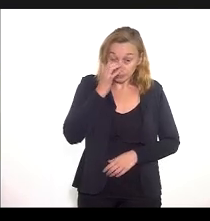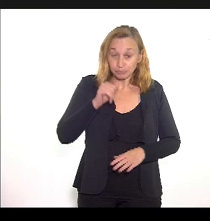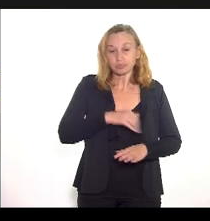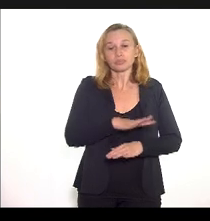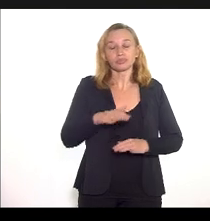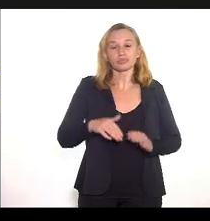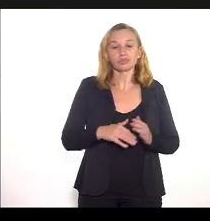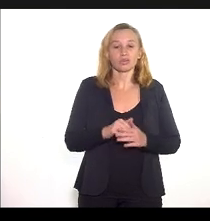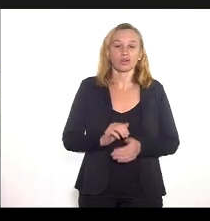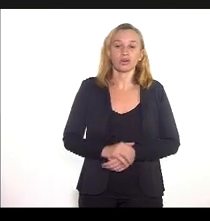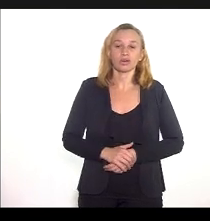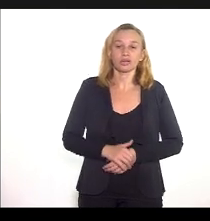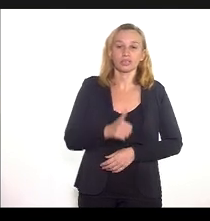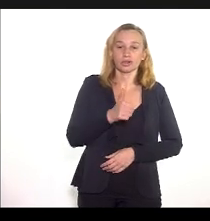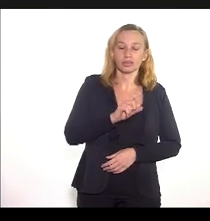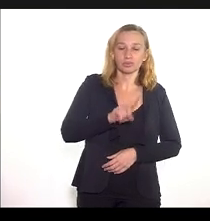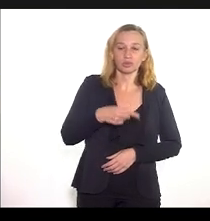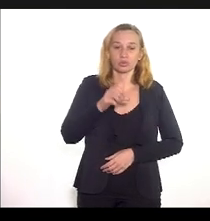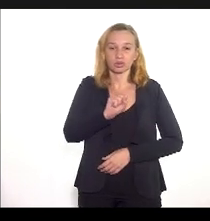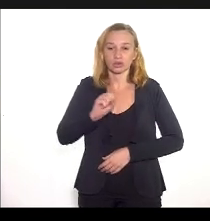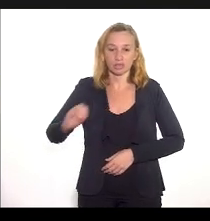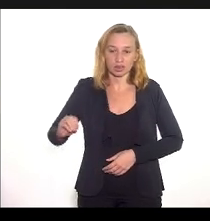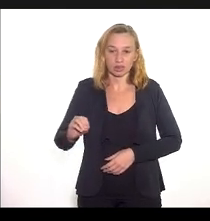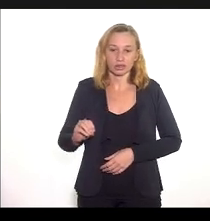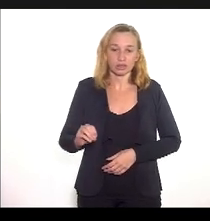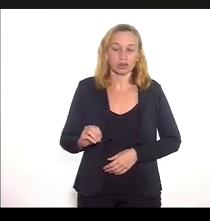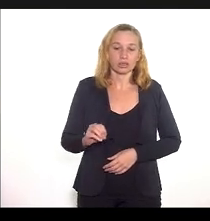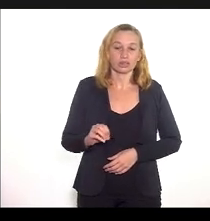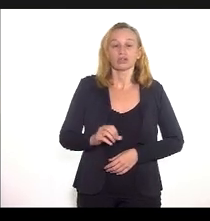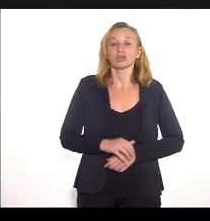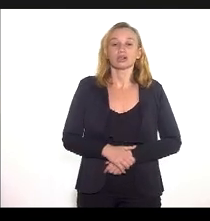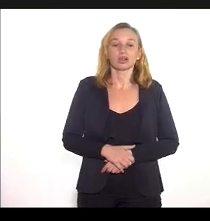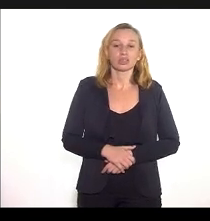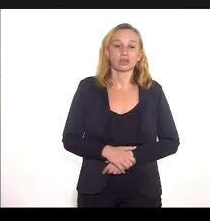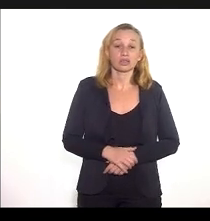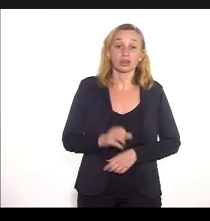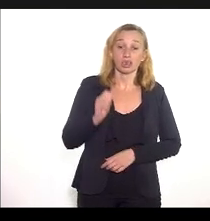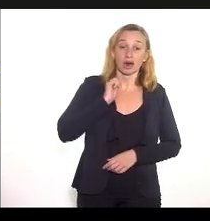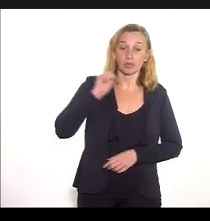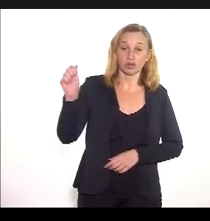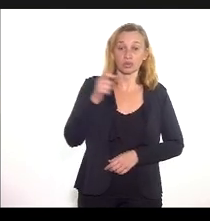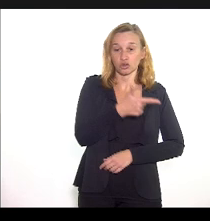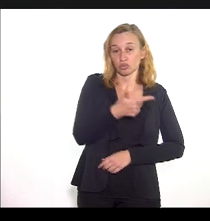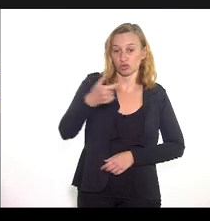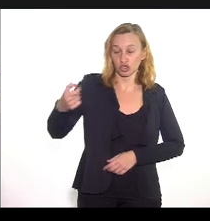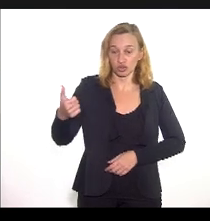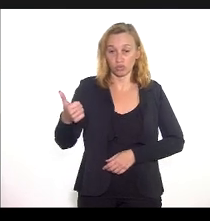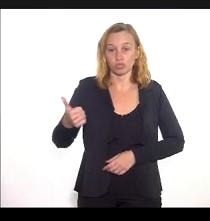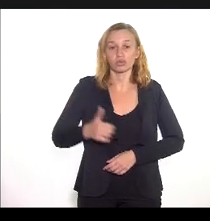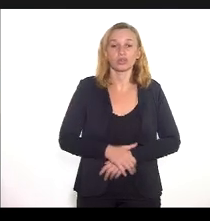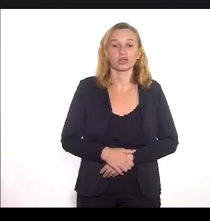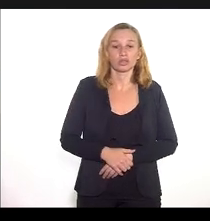e 1,896 de leitos SUS. Isso em abril de 2021.